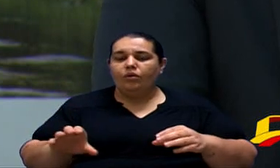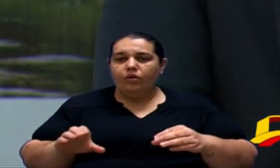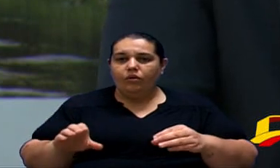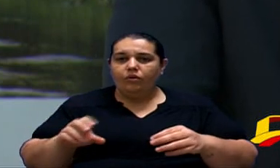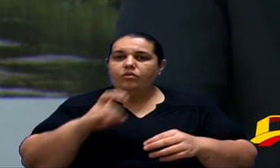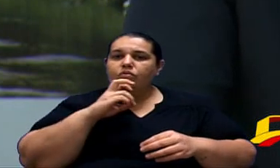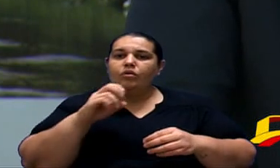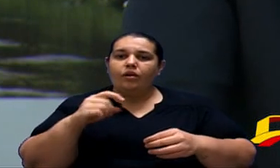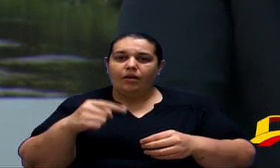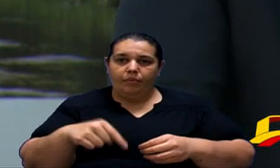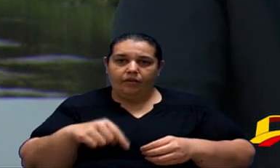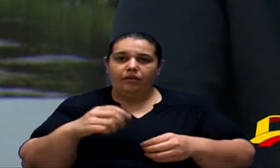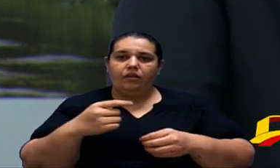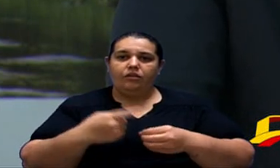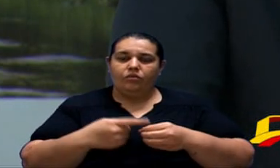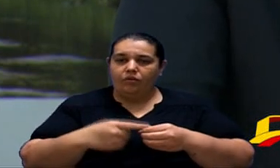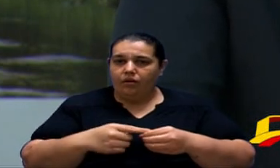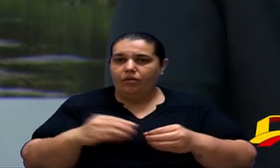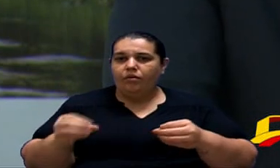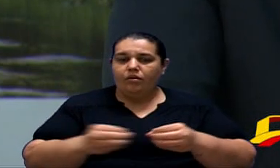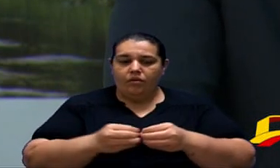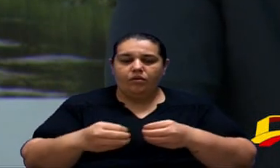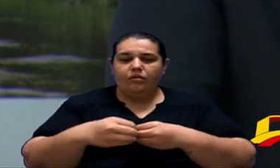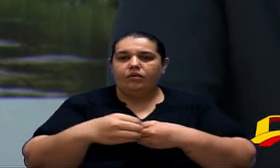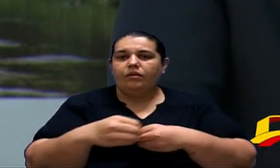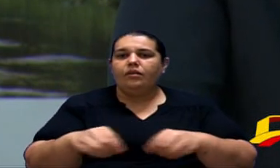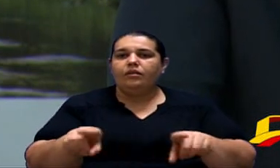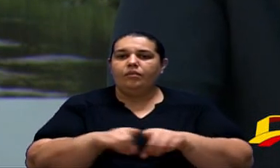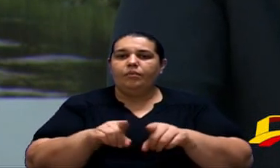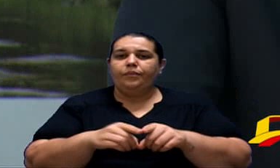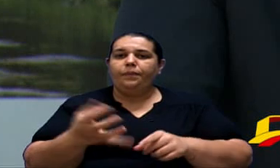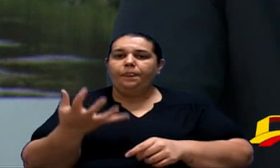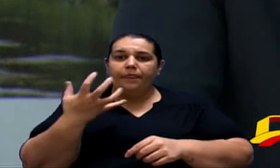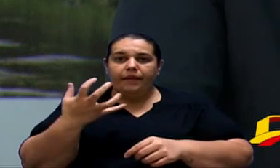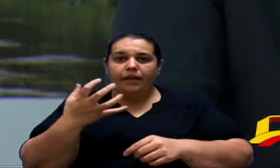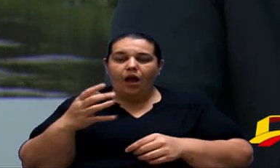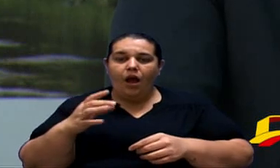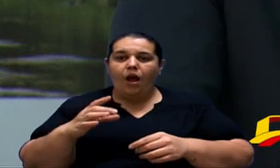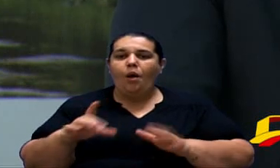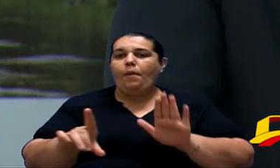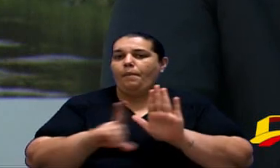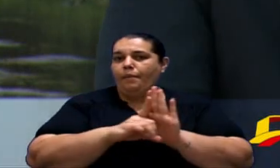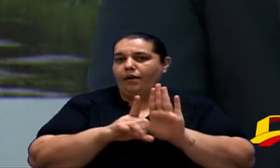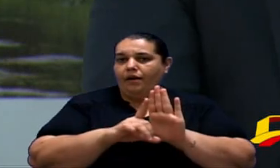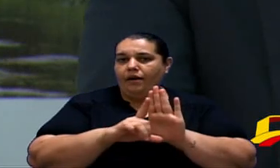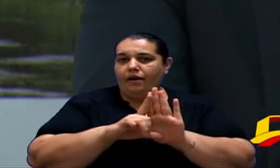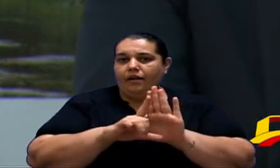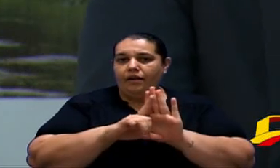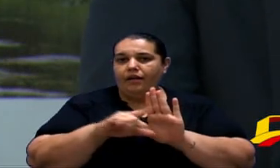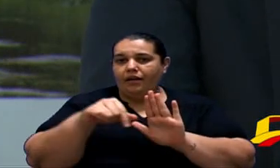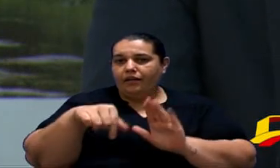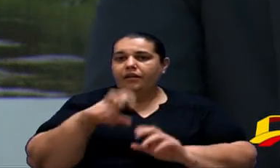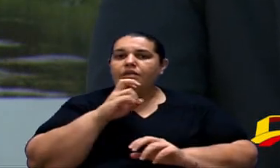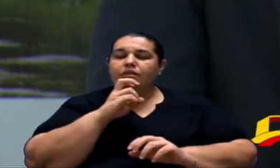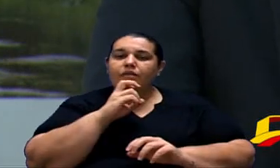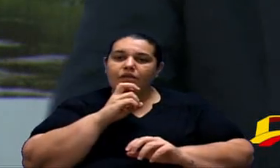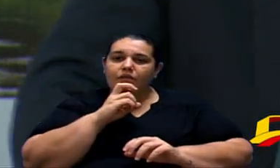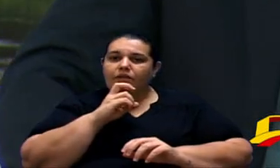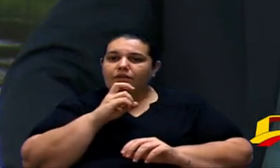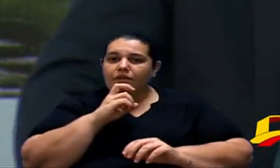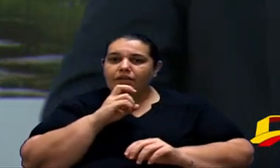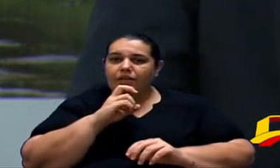intermédio do nobre vereador Cícero João pretende implantar uma lei orgânica municipal que na verdade é para